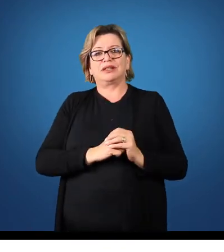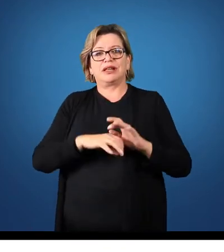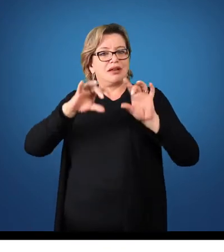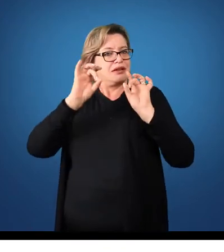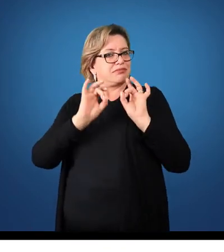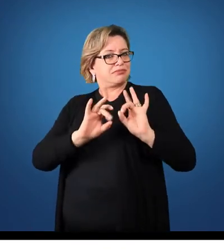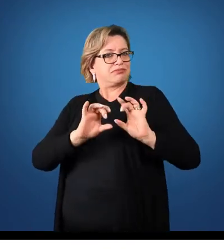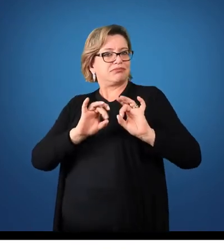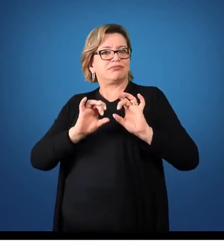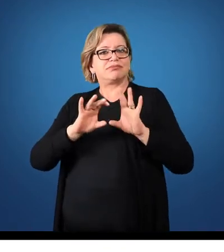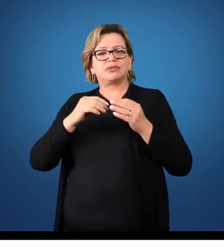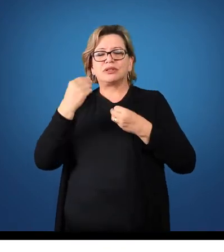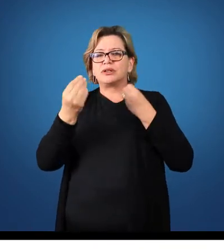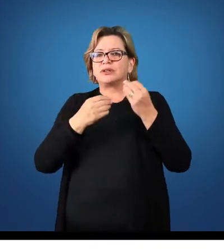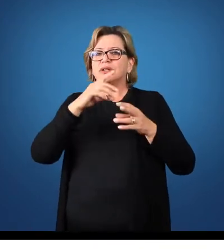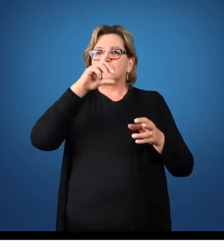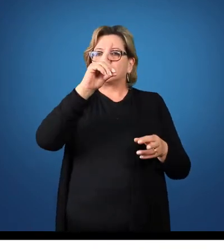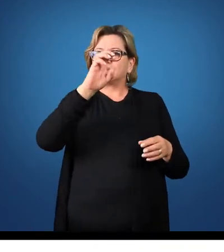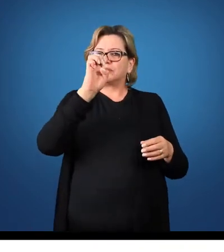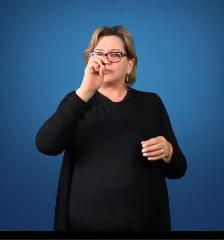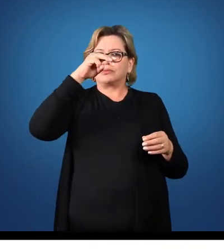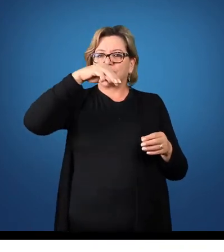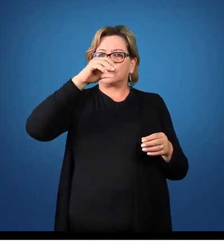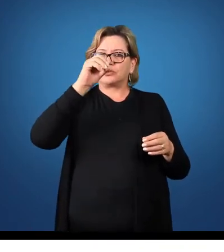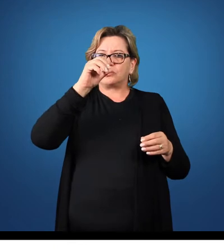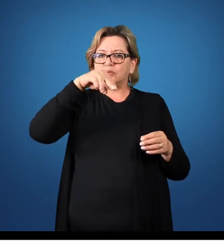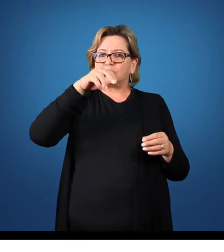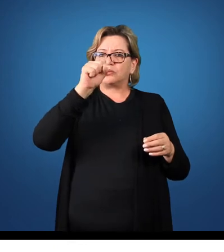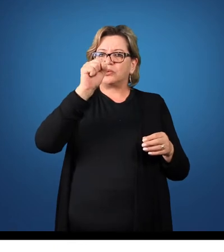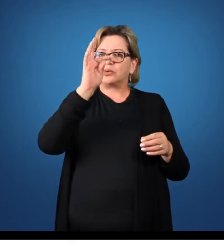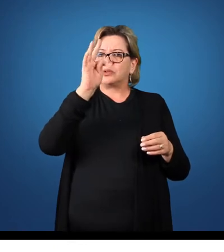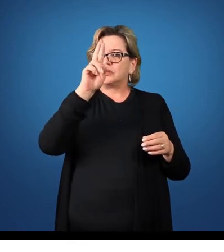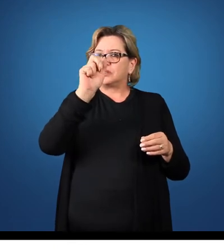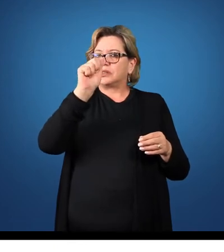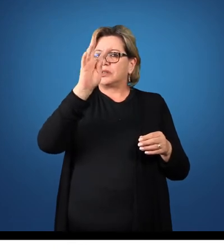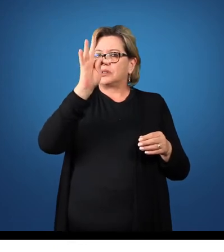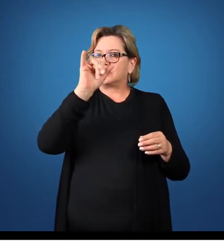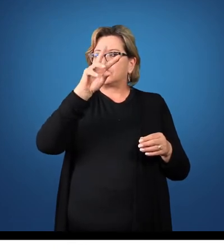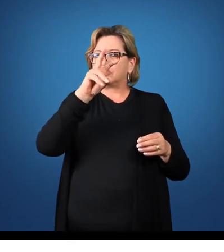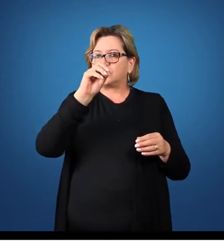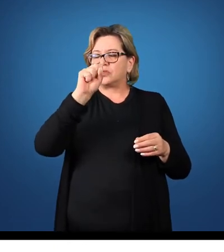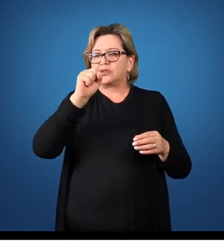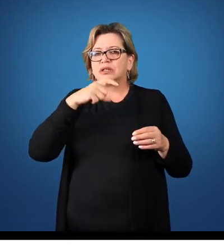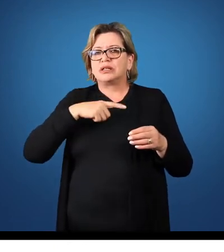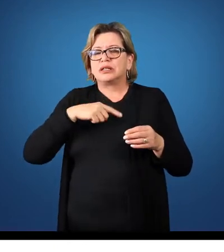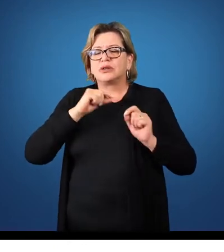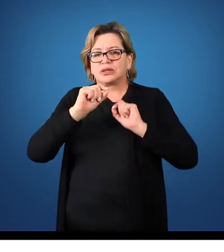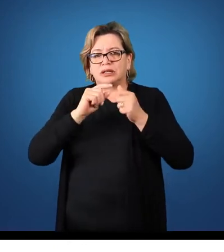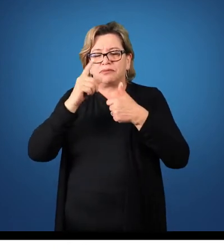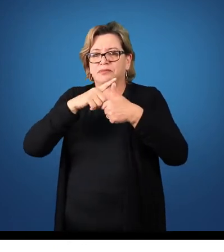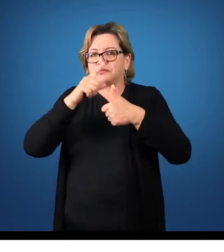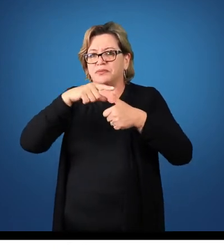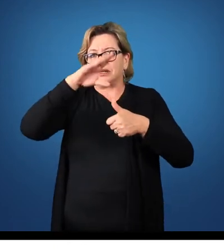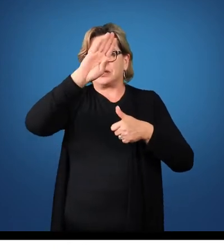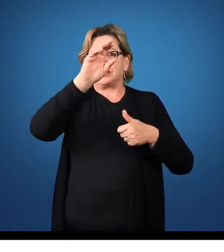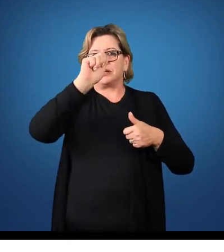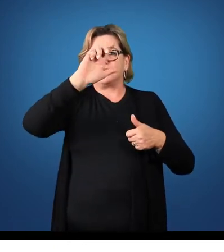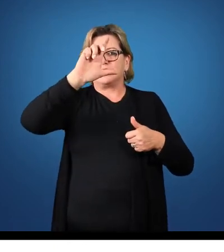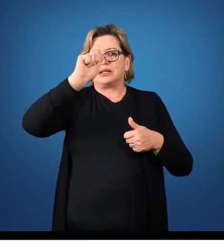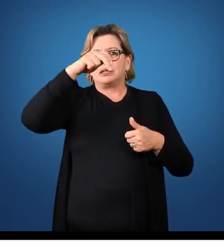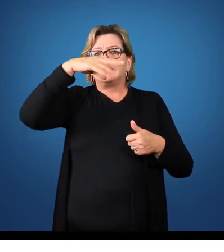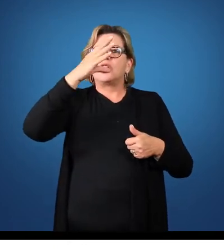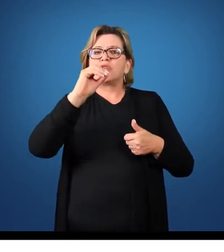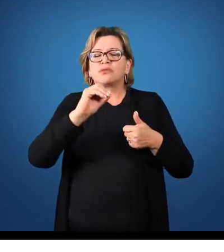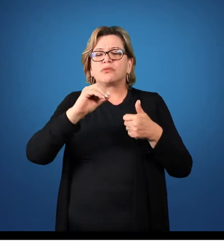Especificamente em relação a esses demonstrativos contábeis, o balanço patrimonial ele apresenta como o patrimônio da empresa está sendo